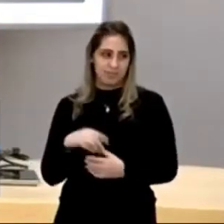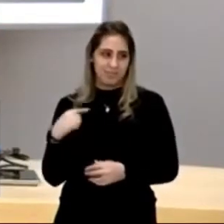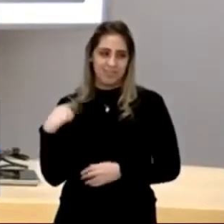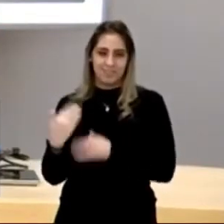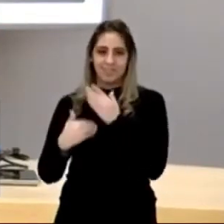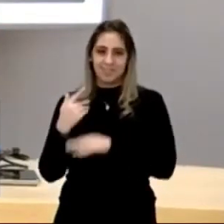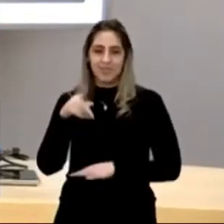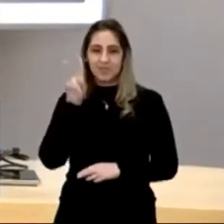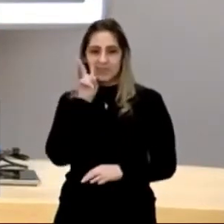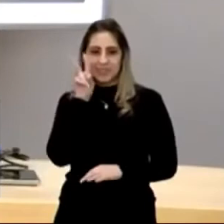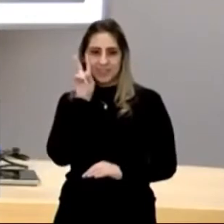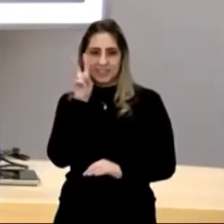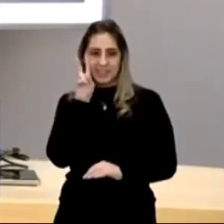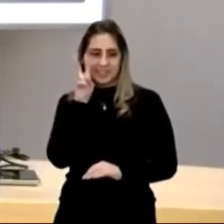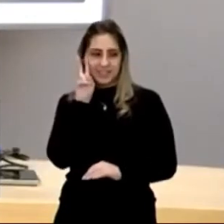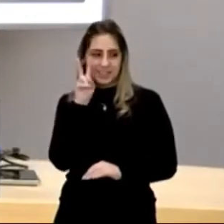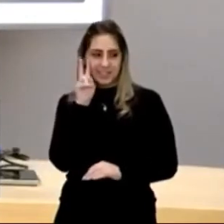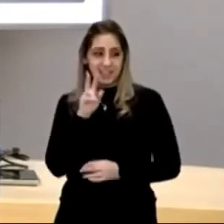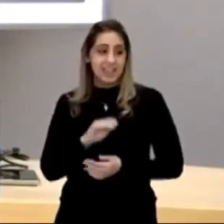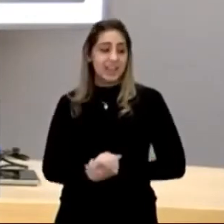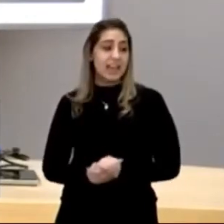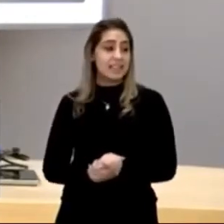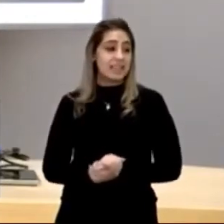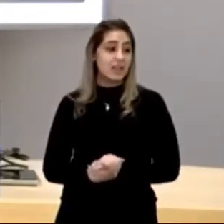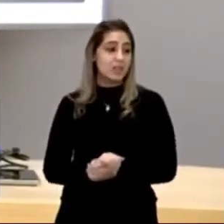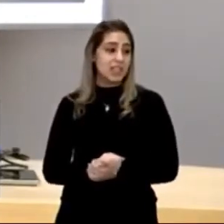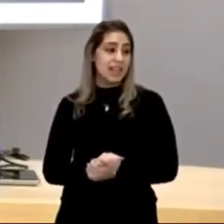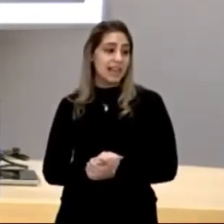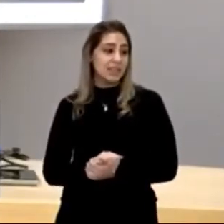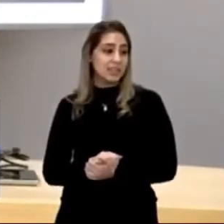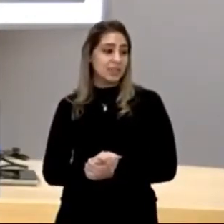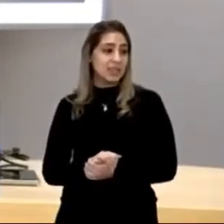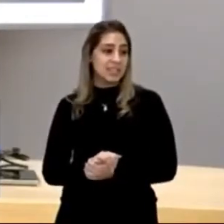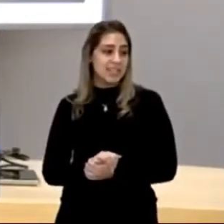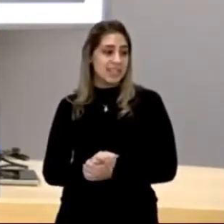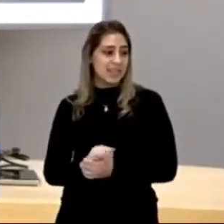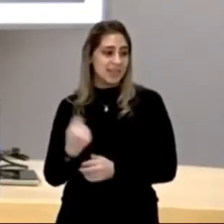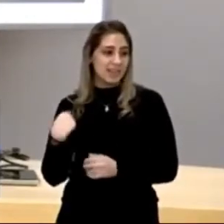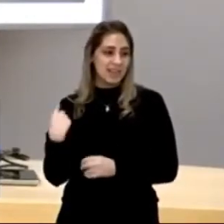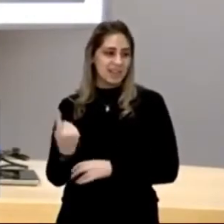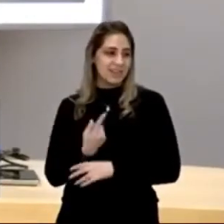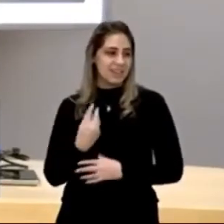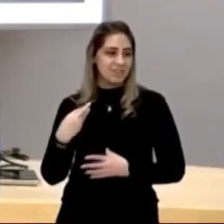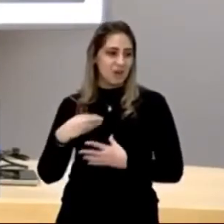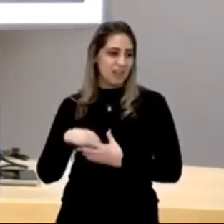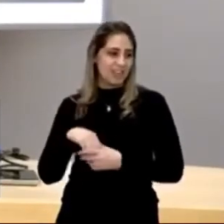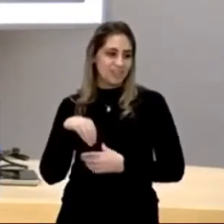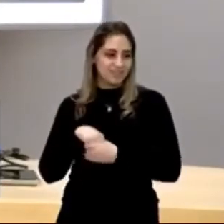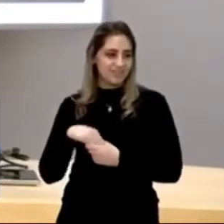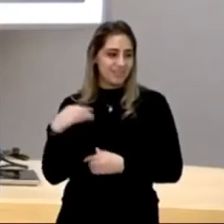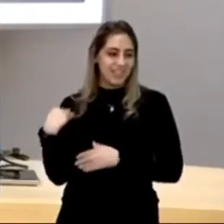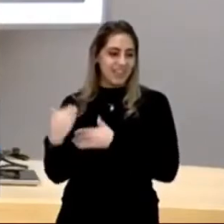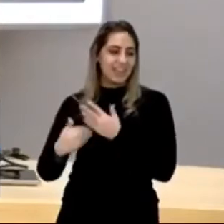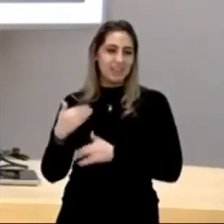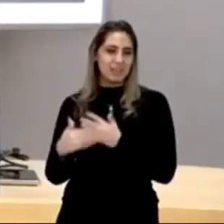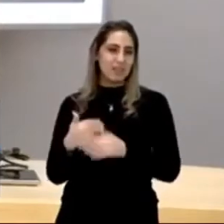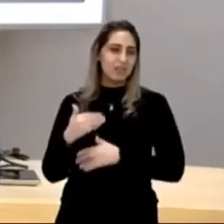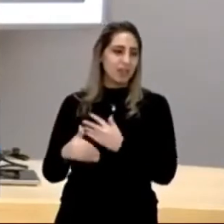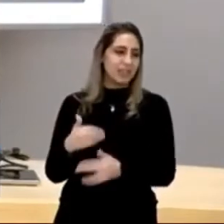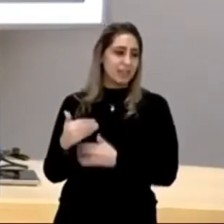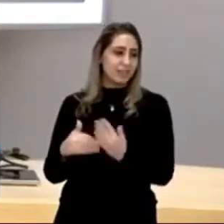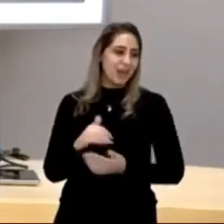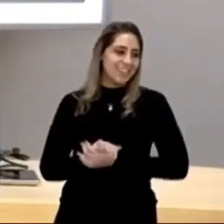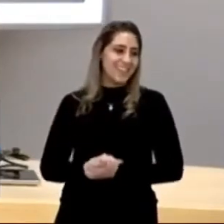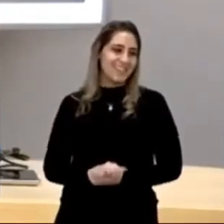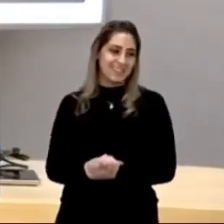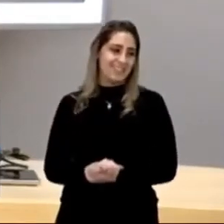de novo para a história. Você vai entrar em contato com várias cartas escritas antes do personagem se matar. Vou achar o porquê de ele